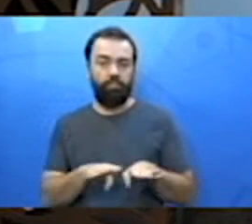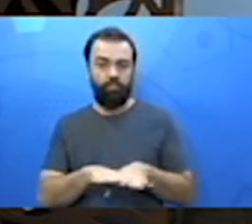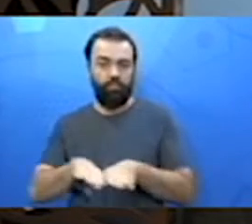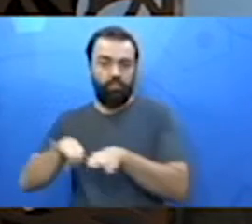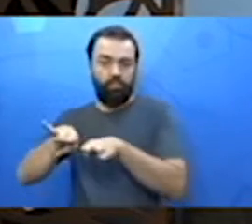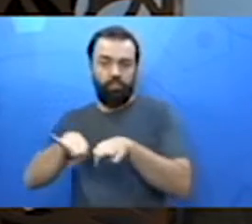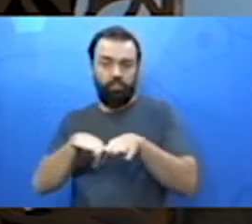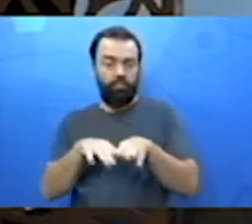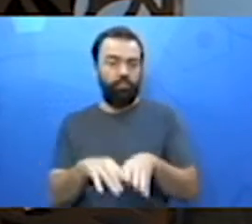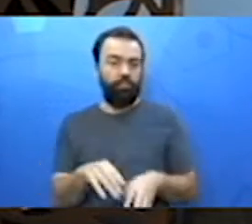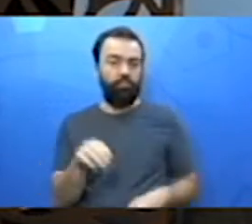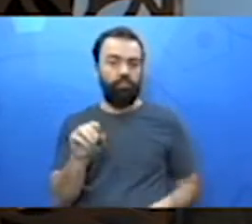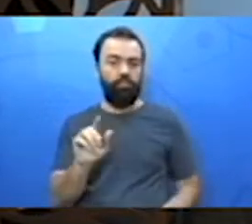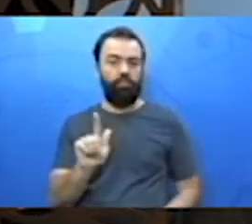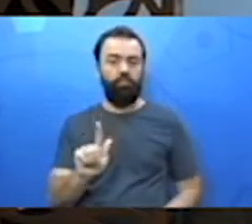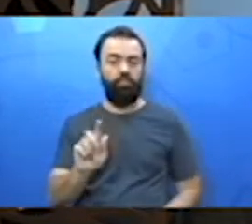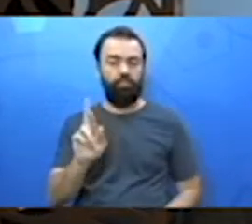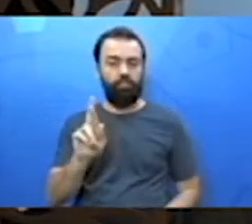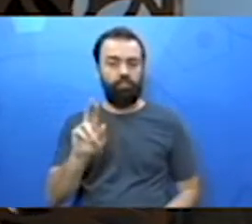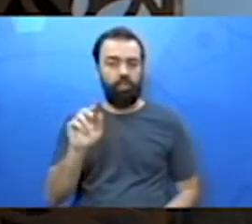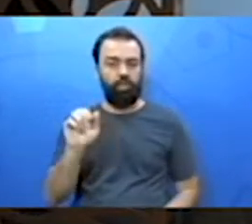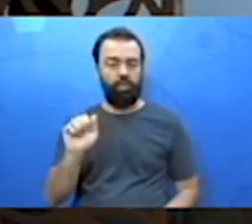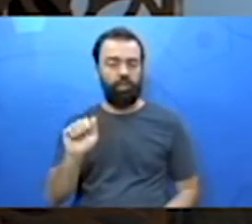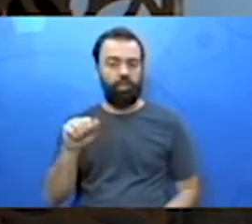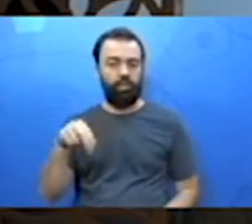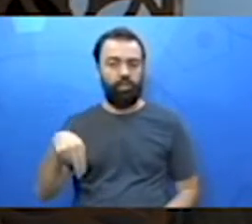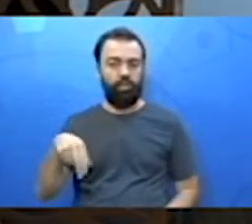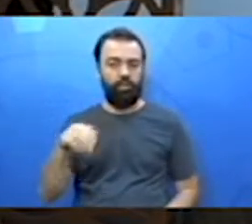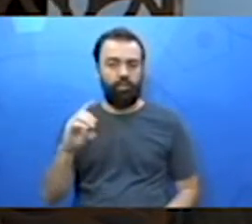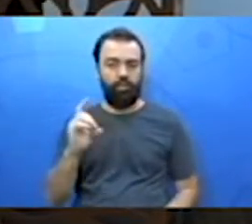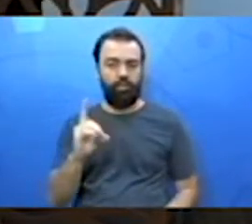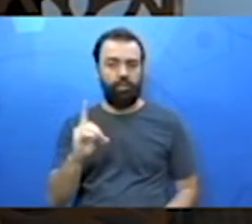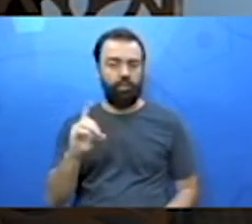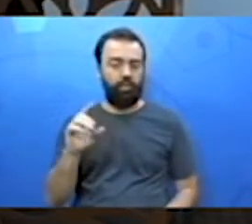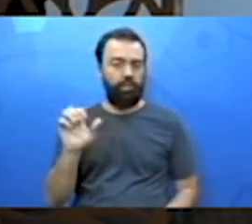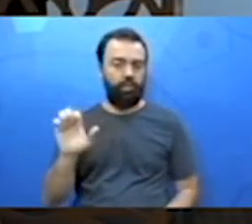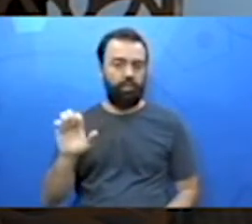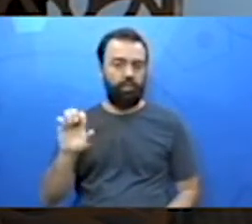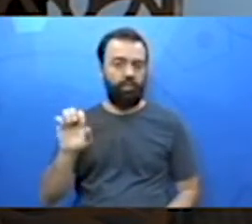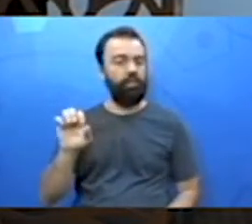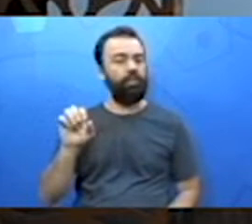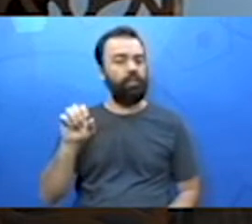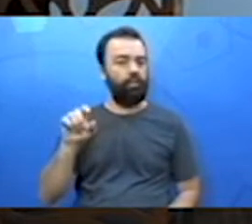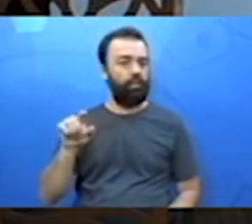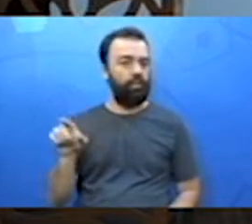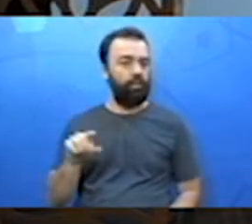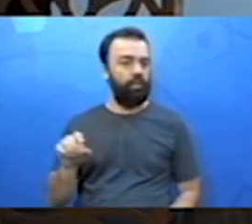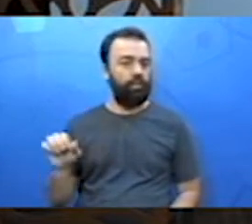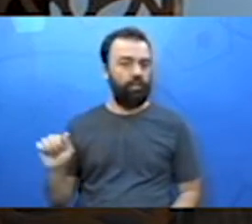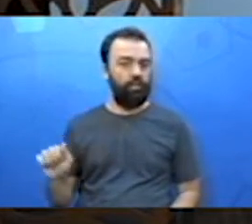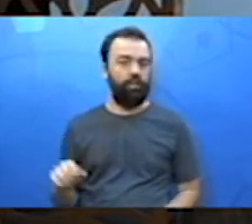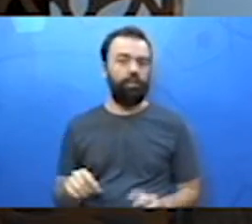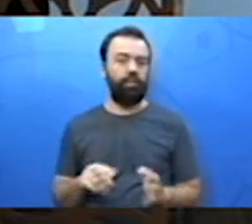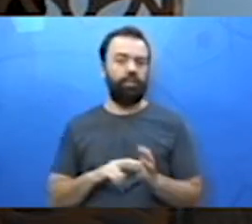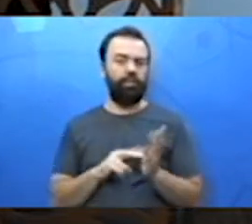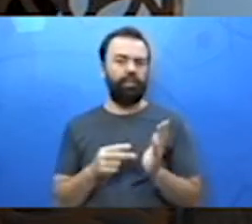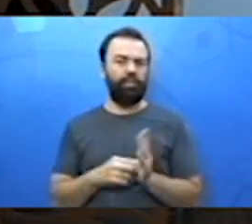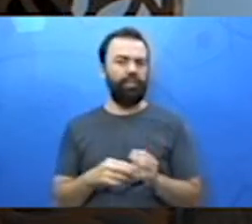grandeza, grandeza é tudo aquilo que pode ser contado e medido,